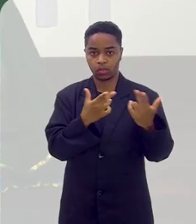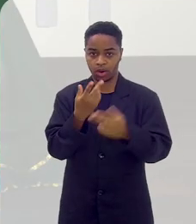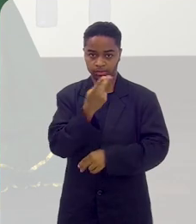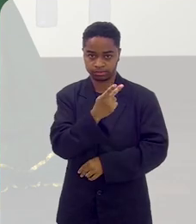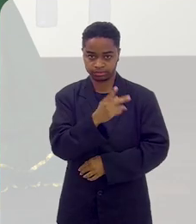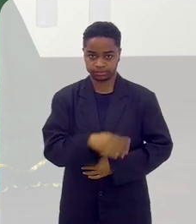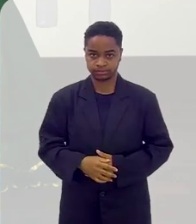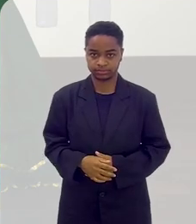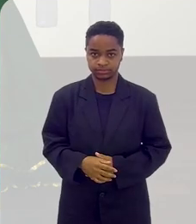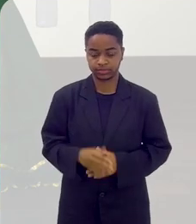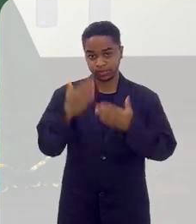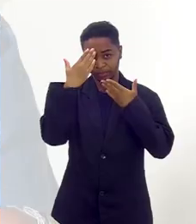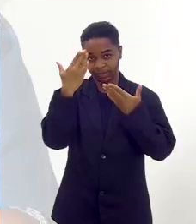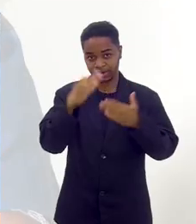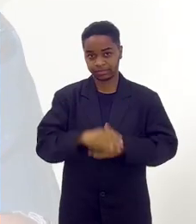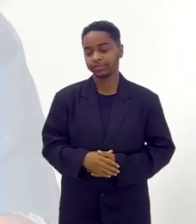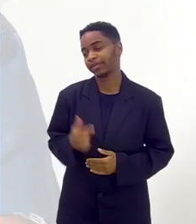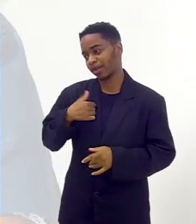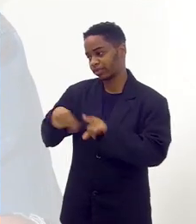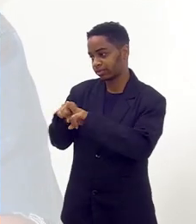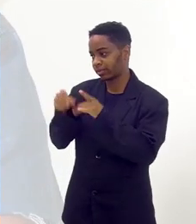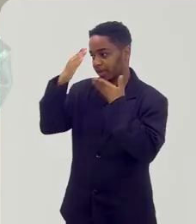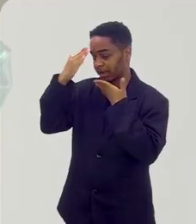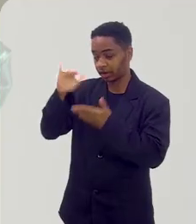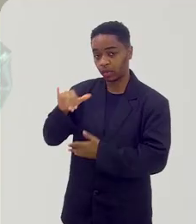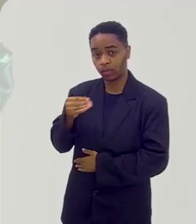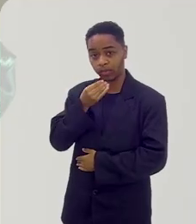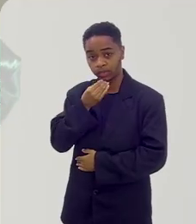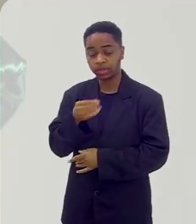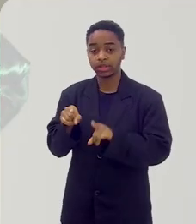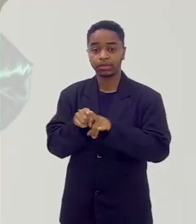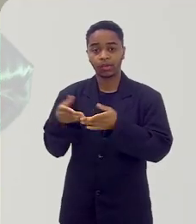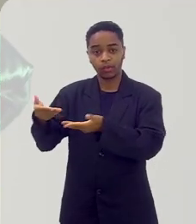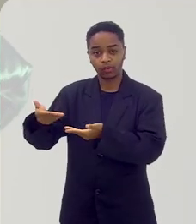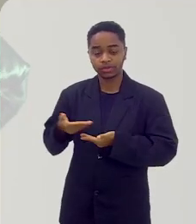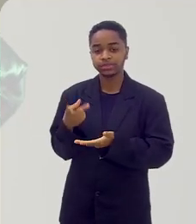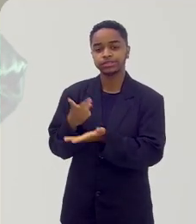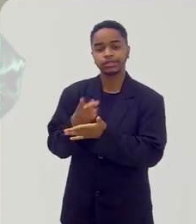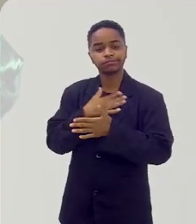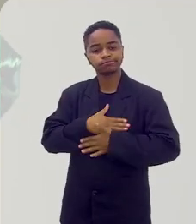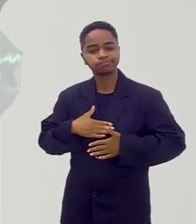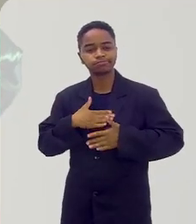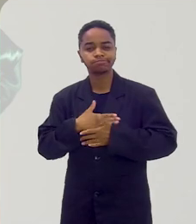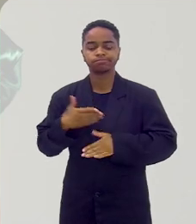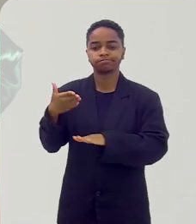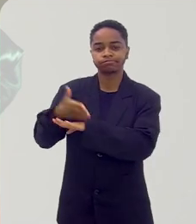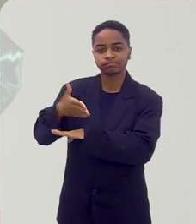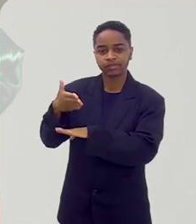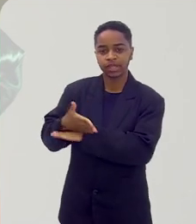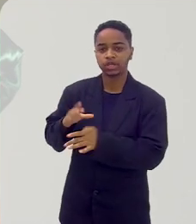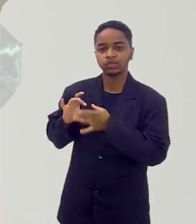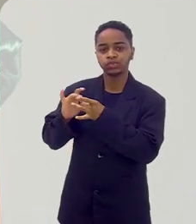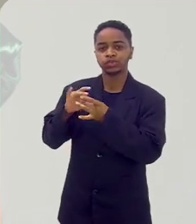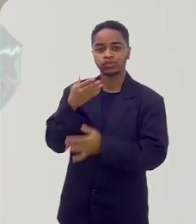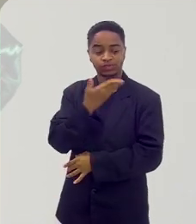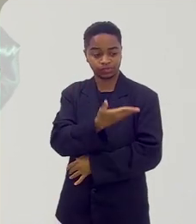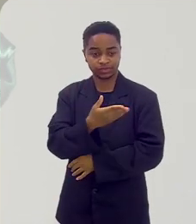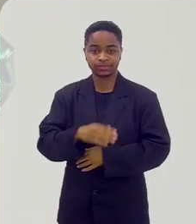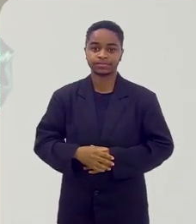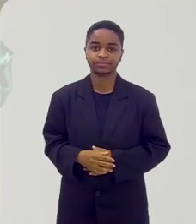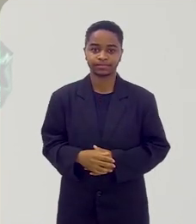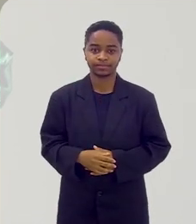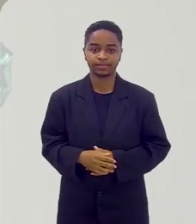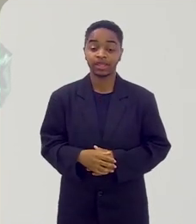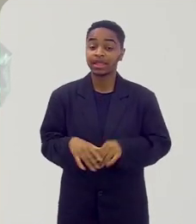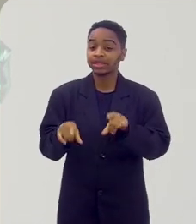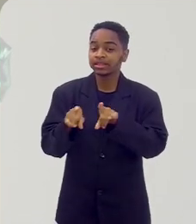Maia. Deb, obrigada. Eu que agradeço a oportunidade, o convite. É sempre um prazer, uma grande honra estar com